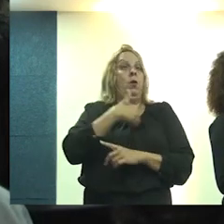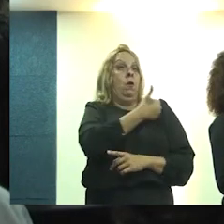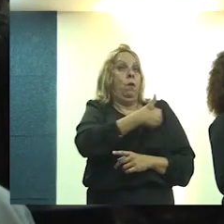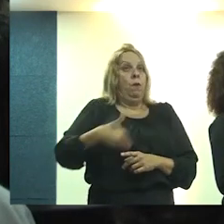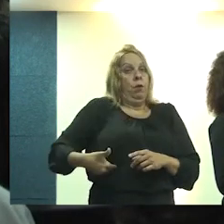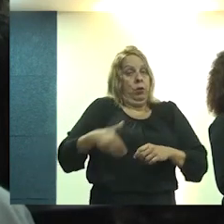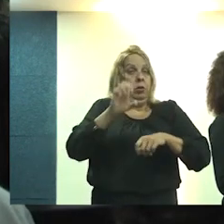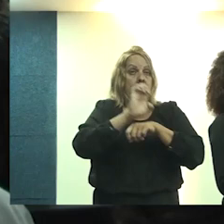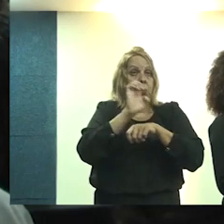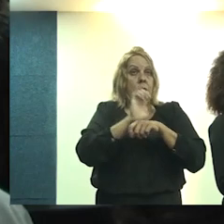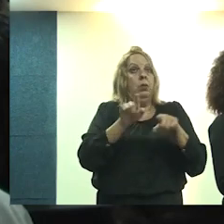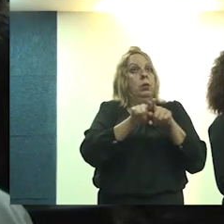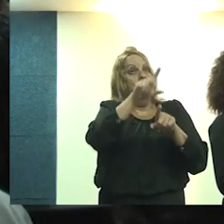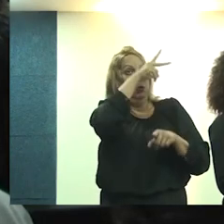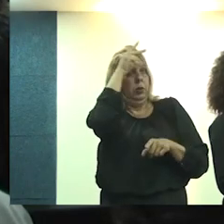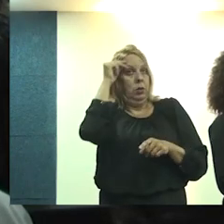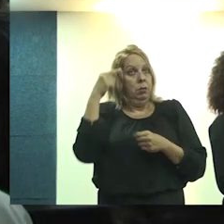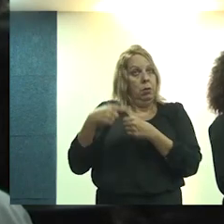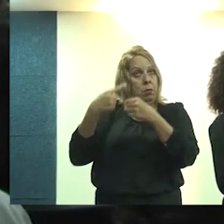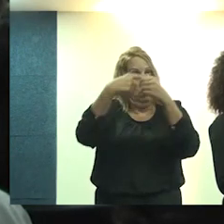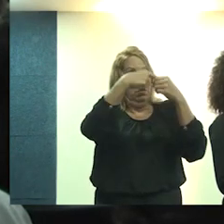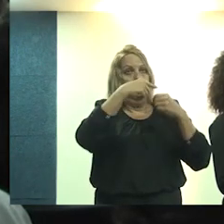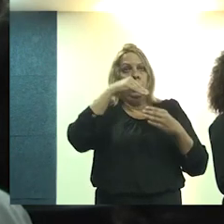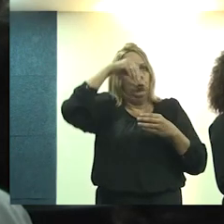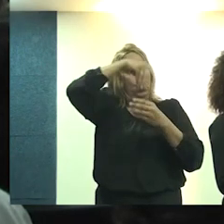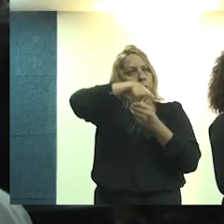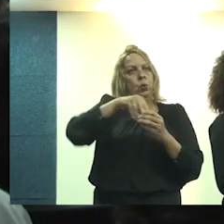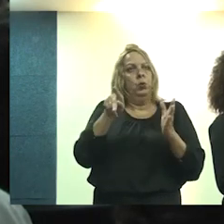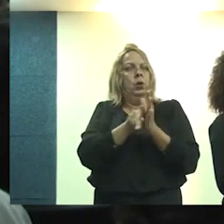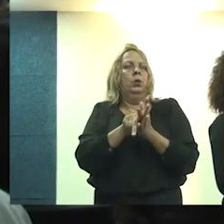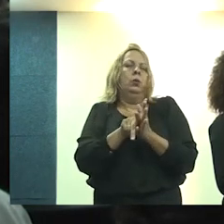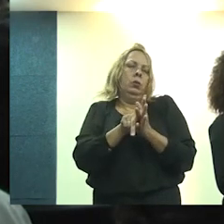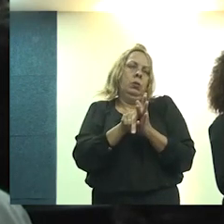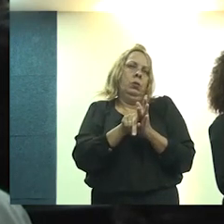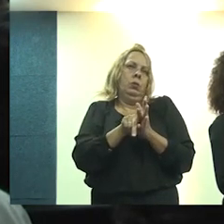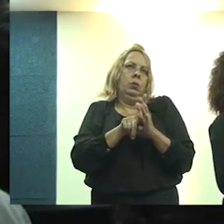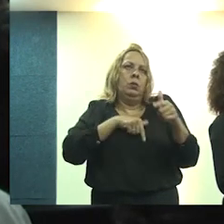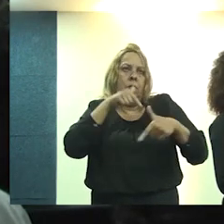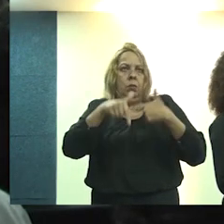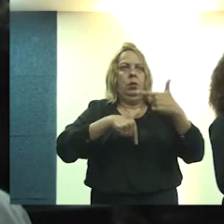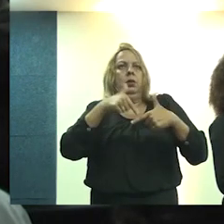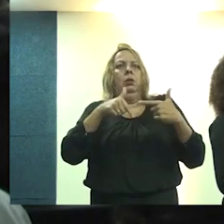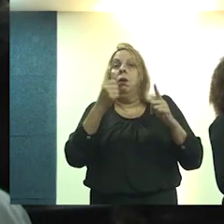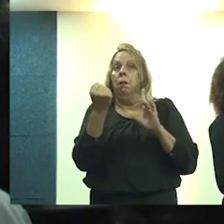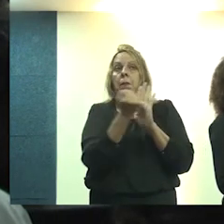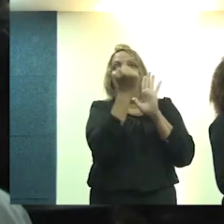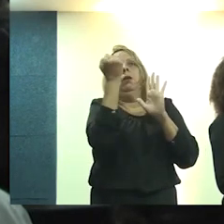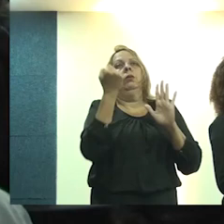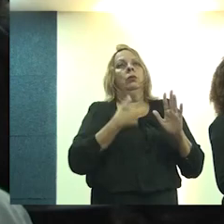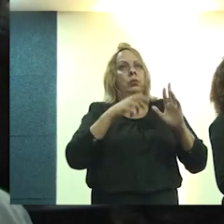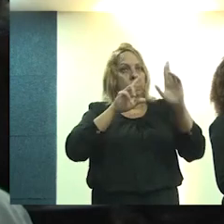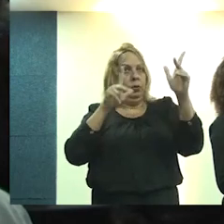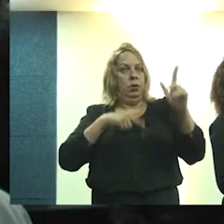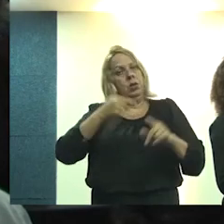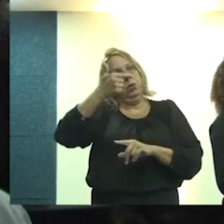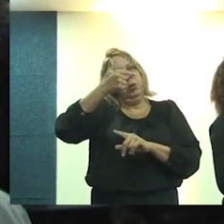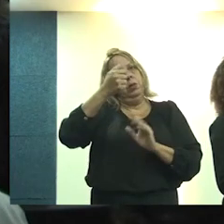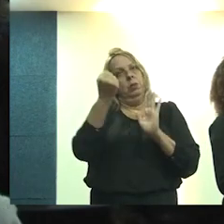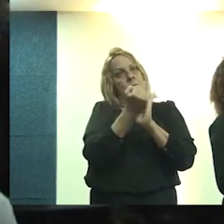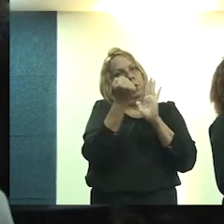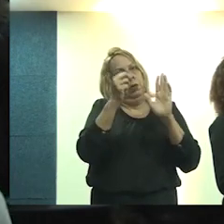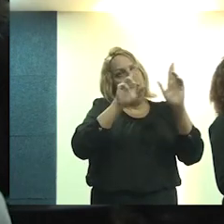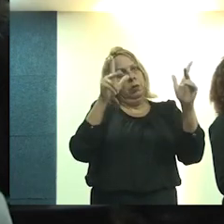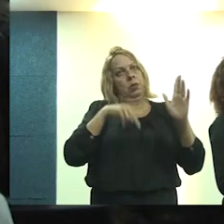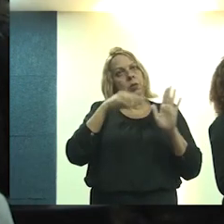estaduais e municipais e todas as entidades que estão ali trabalhando naquele território. Então, esse é o marco diferencial, o segundo marco